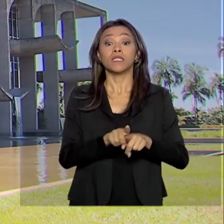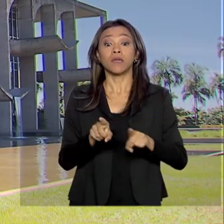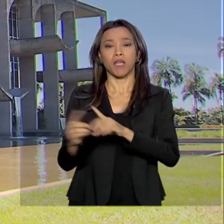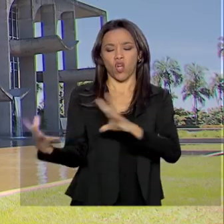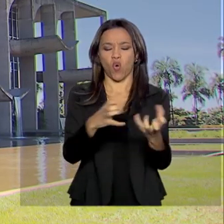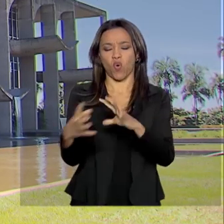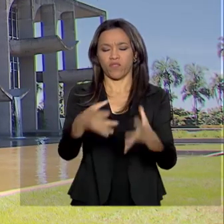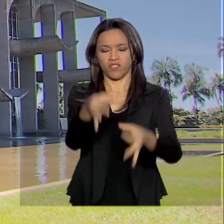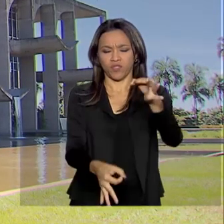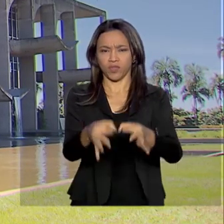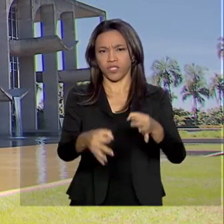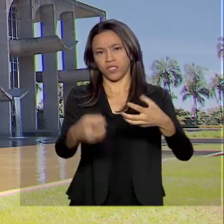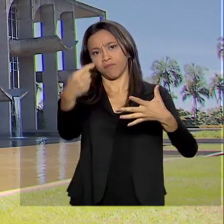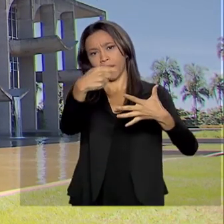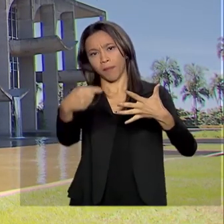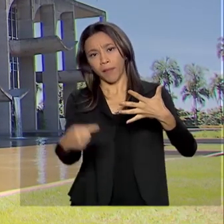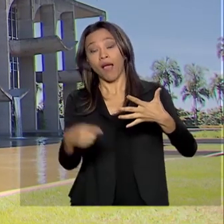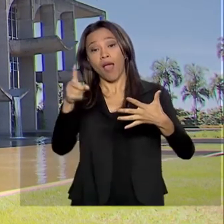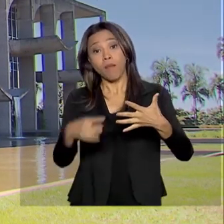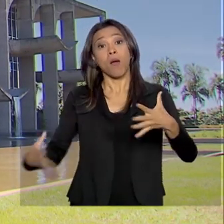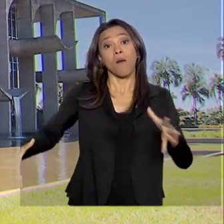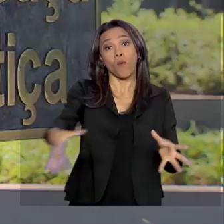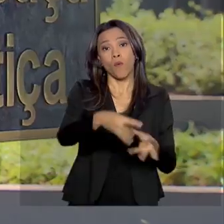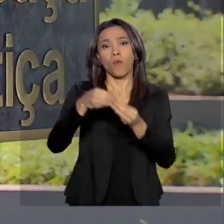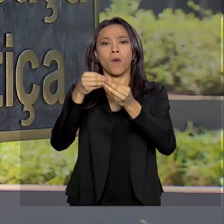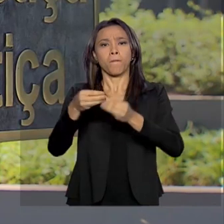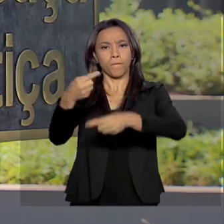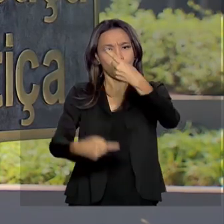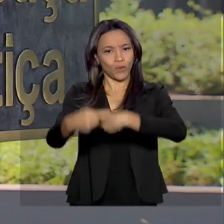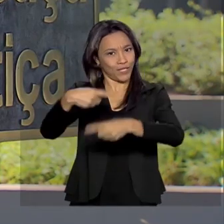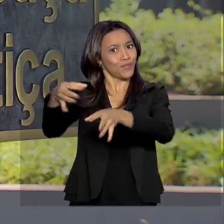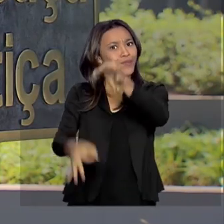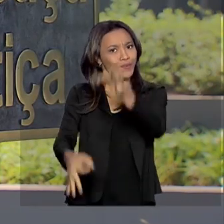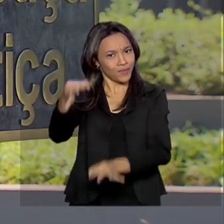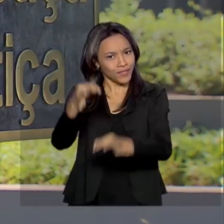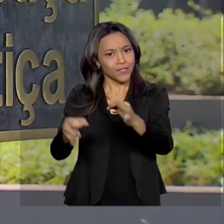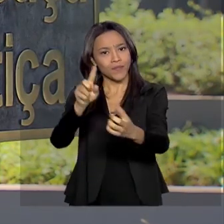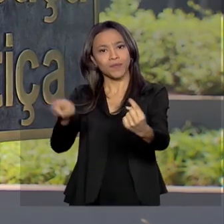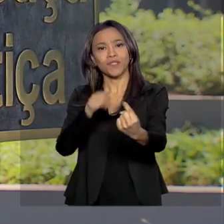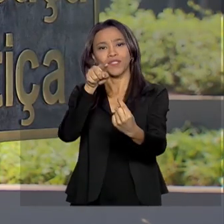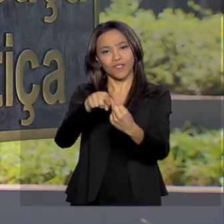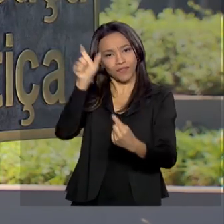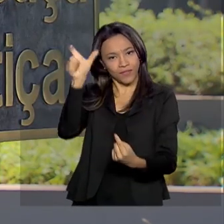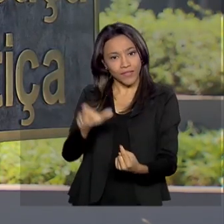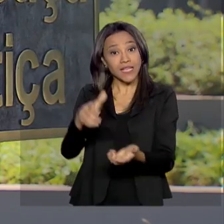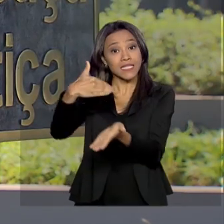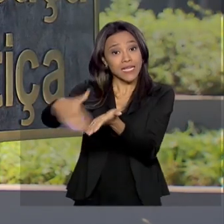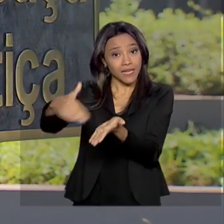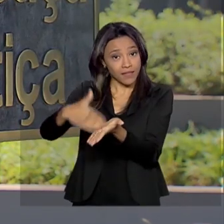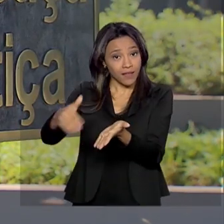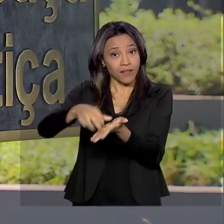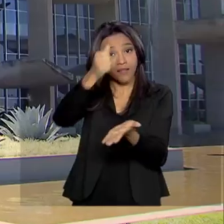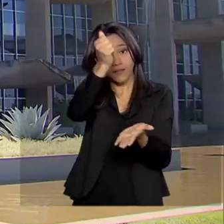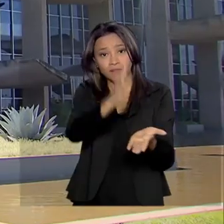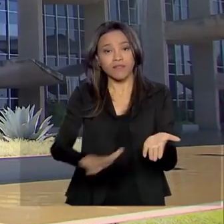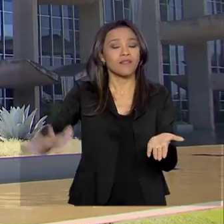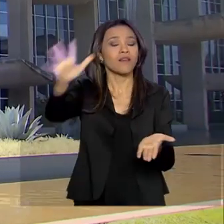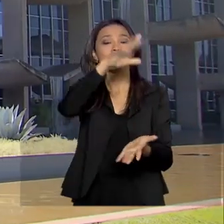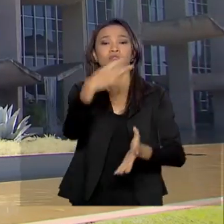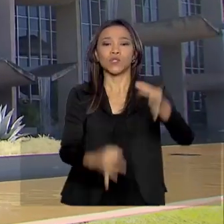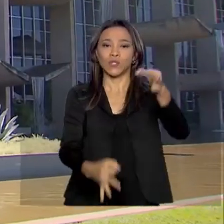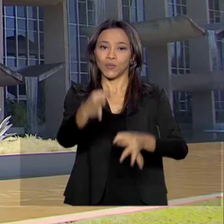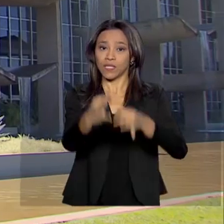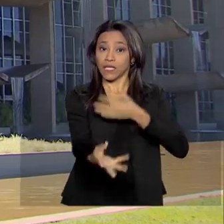judiciais. Promover a política de justiça é uma das finalidades da Secretaria Nacional de Justiça do